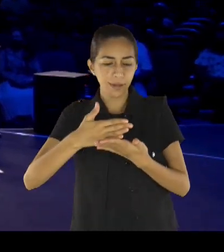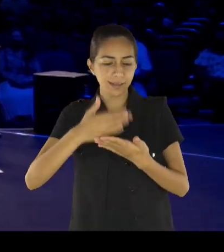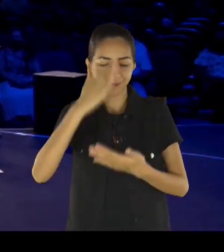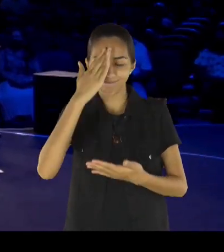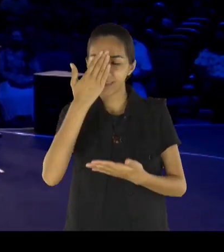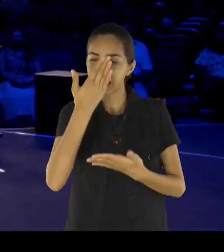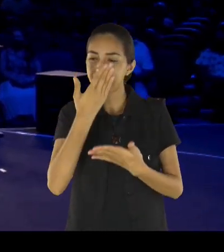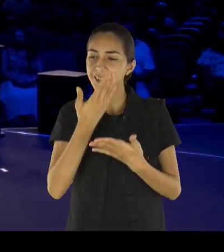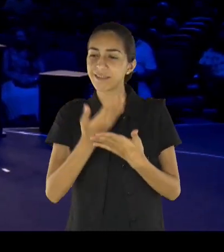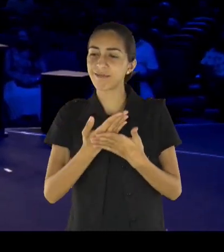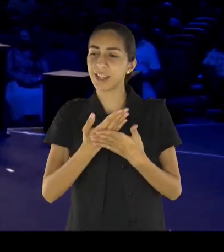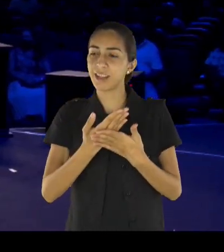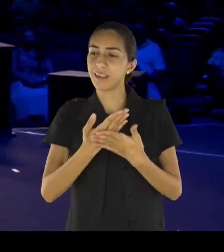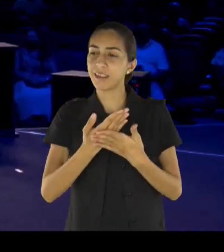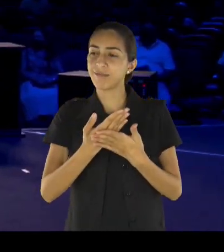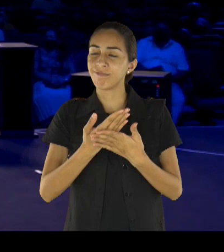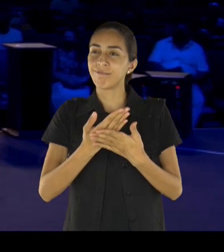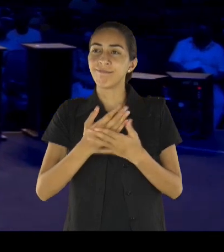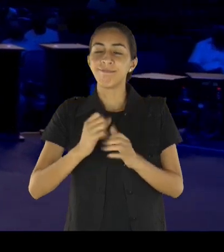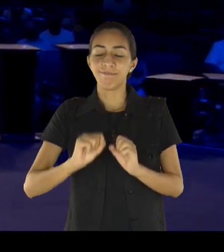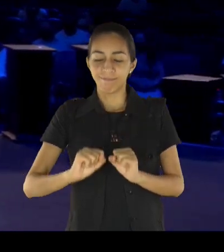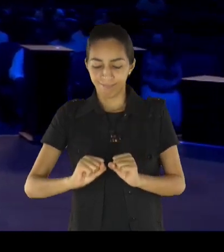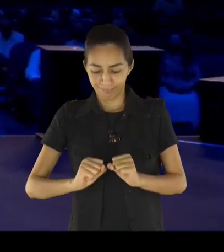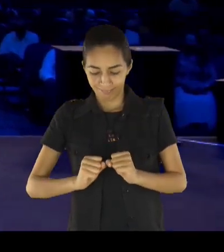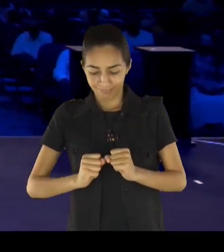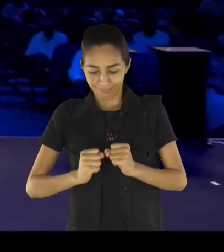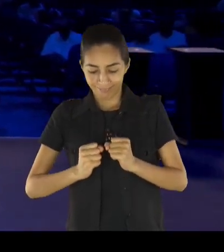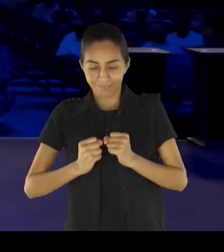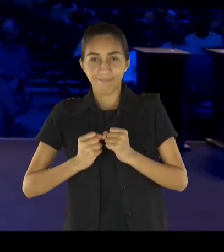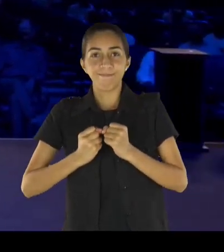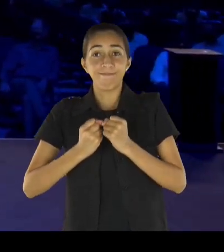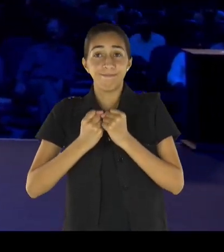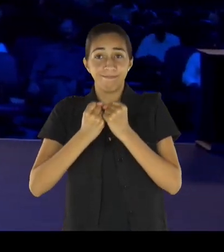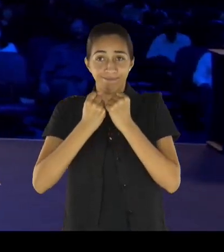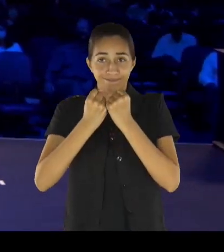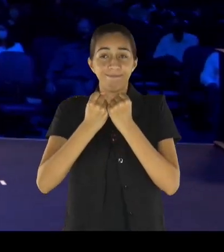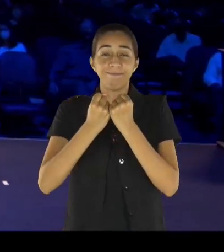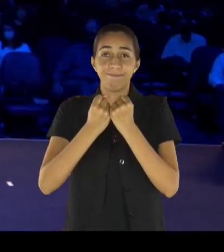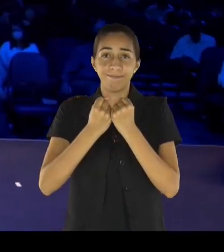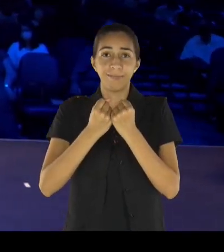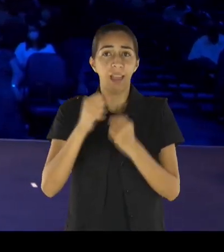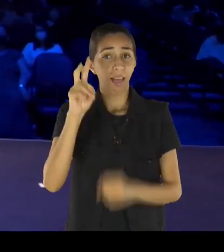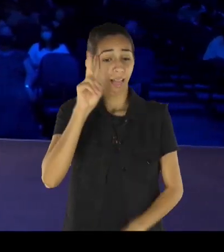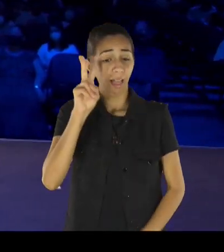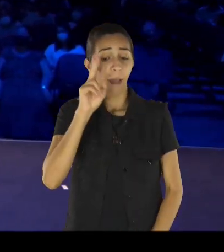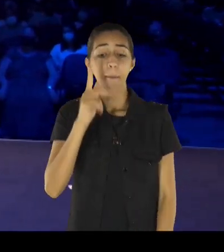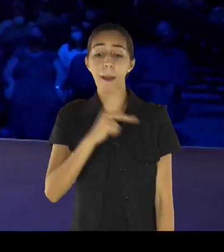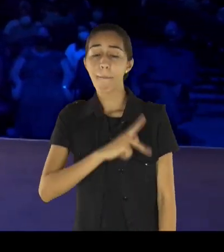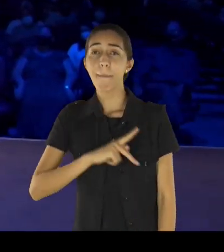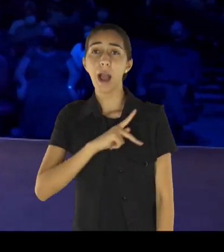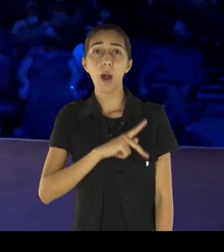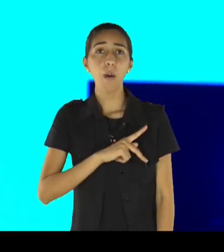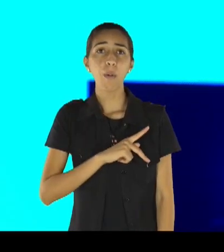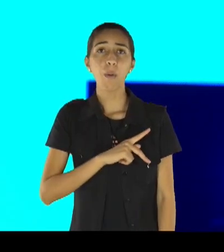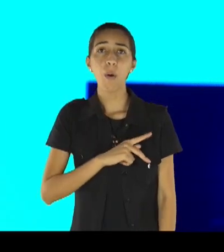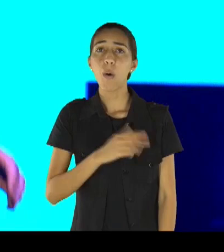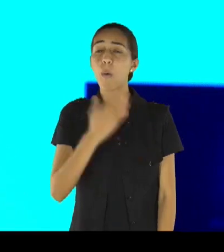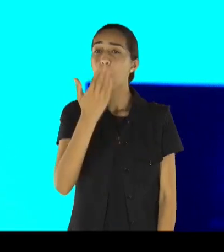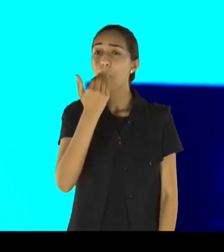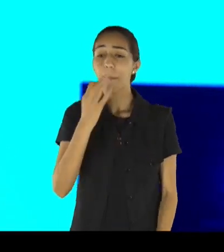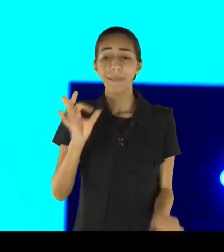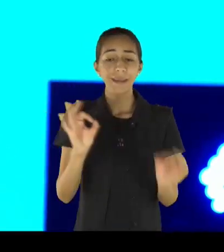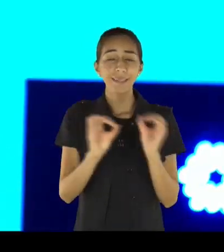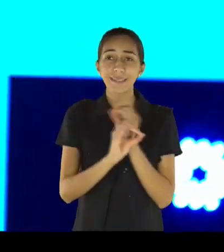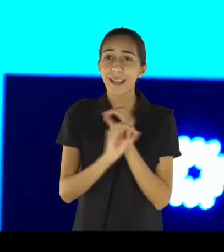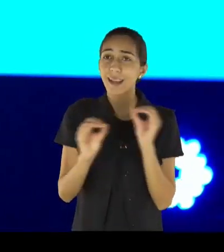dizendo, que eles começaram a comer, porque eles estavam, alguns dias sem comer, porque eles não tinham, mais esperança de viver, irmãos, já viu gente, com